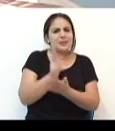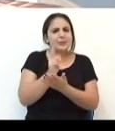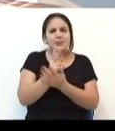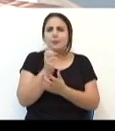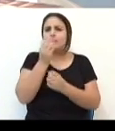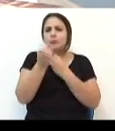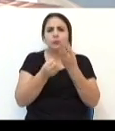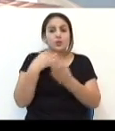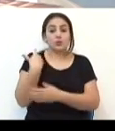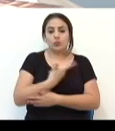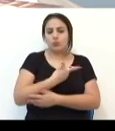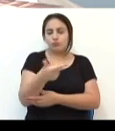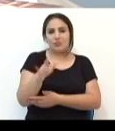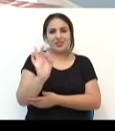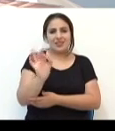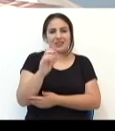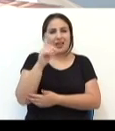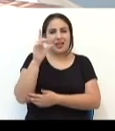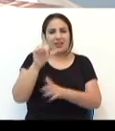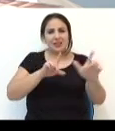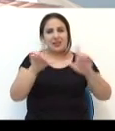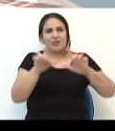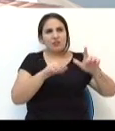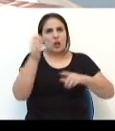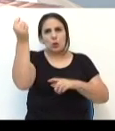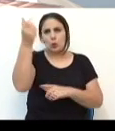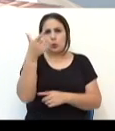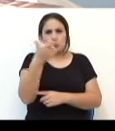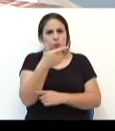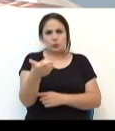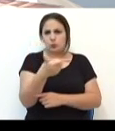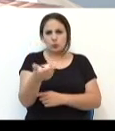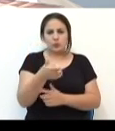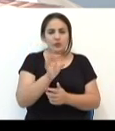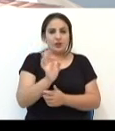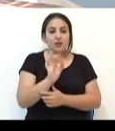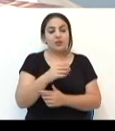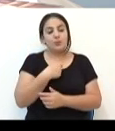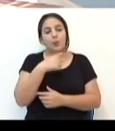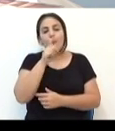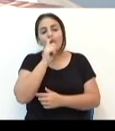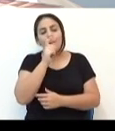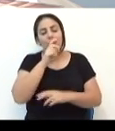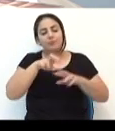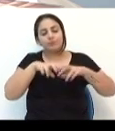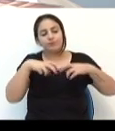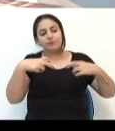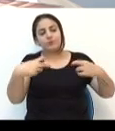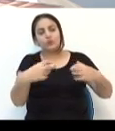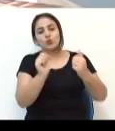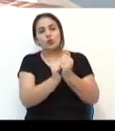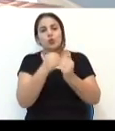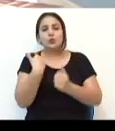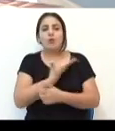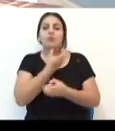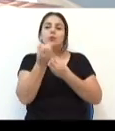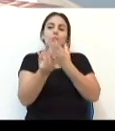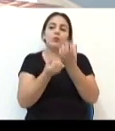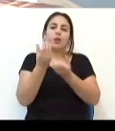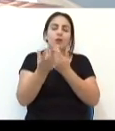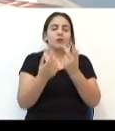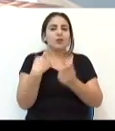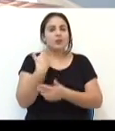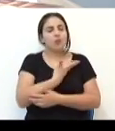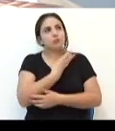gente. A gente não tinha televisão, não tinha luz elétrica, a gente sentava ao redor do fogão e essas histórias, então essas